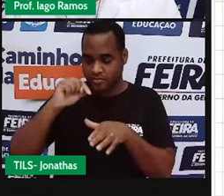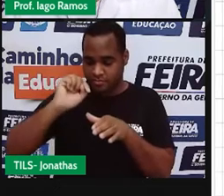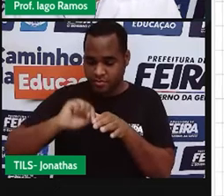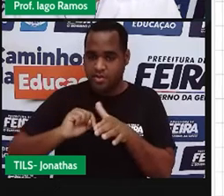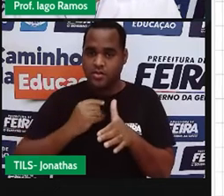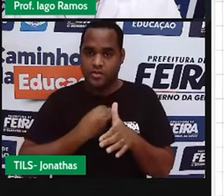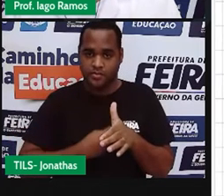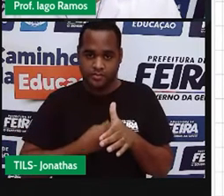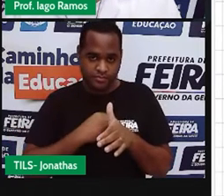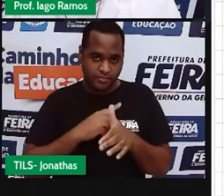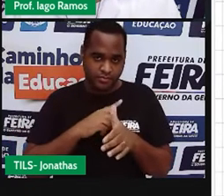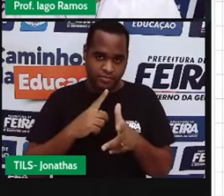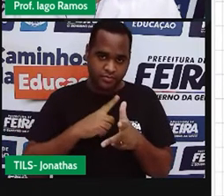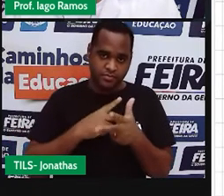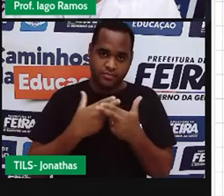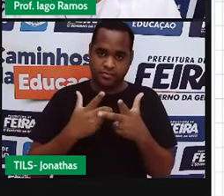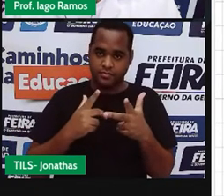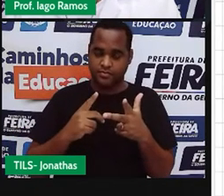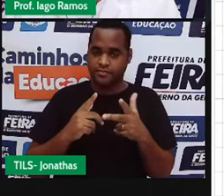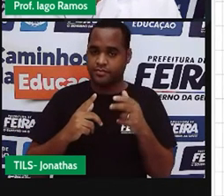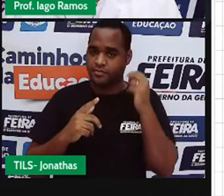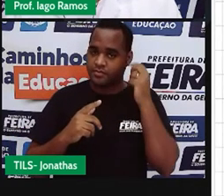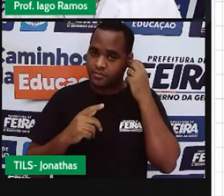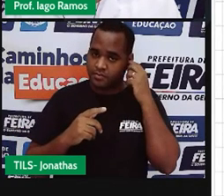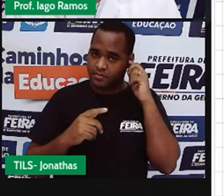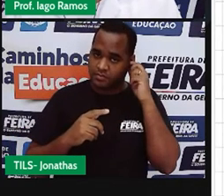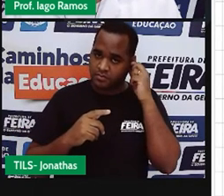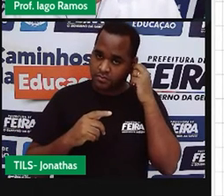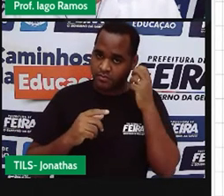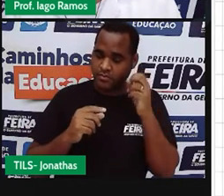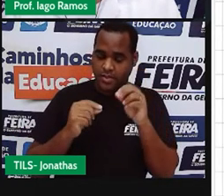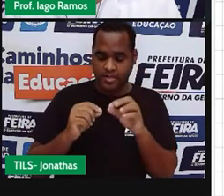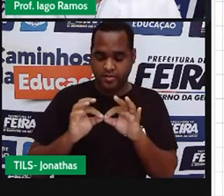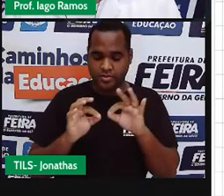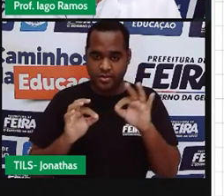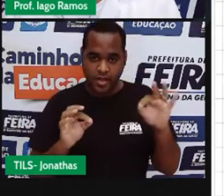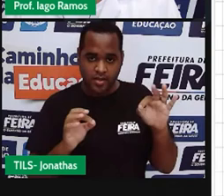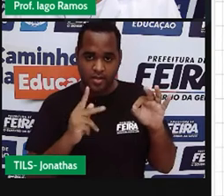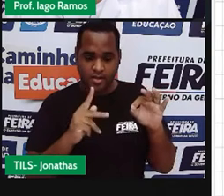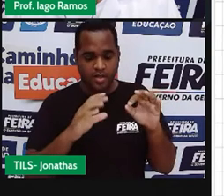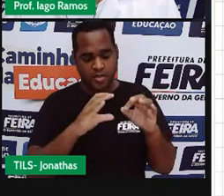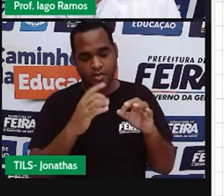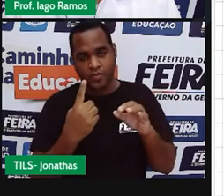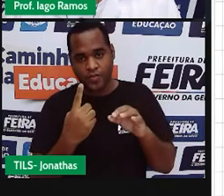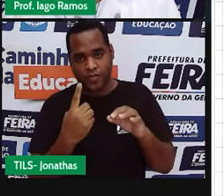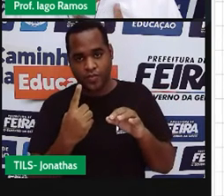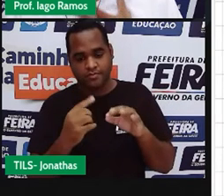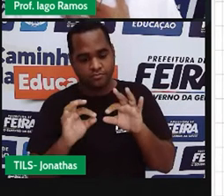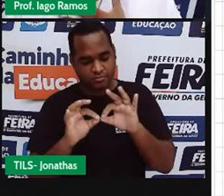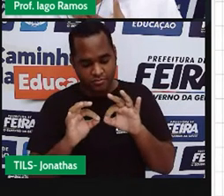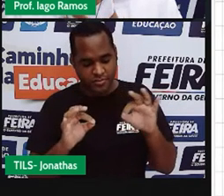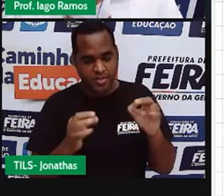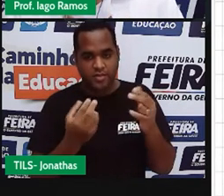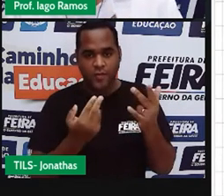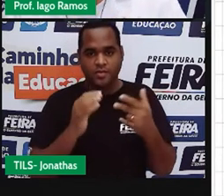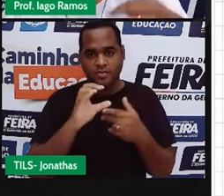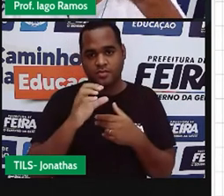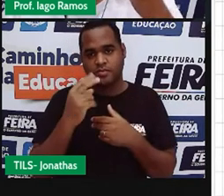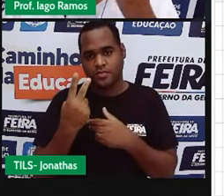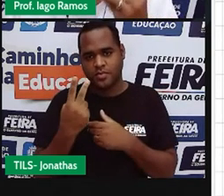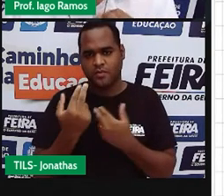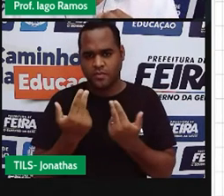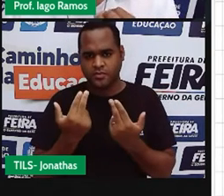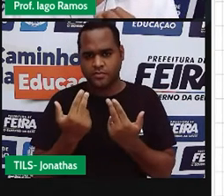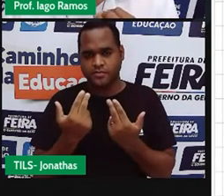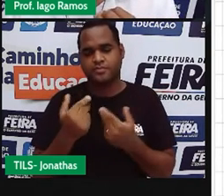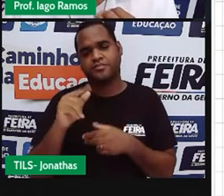será que a distância dele até a casa 1 é a mesma distância dele até a casa 2? Aí